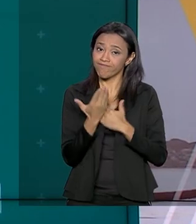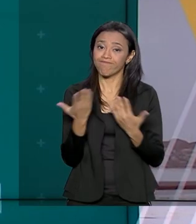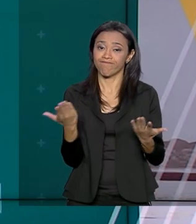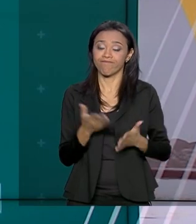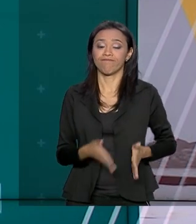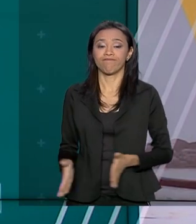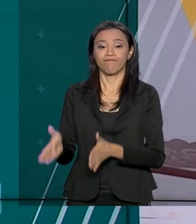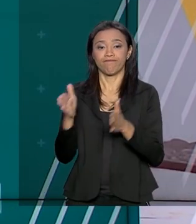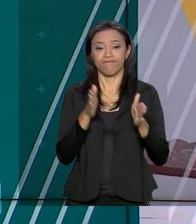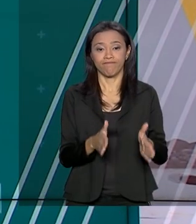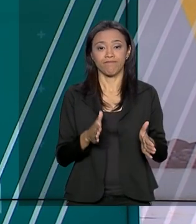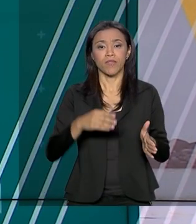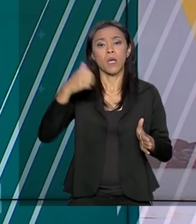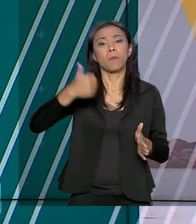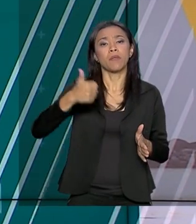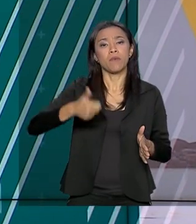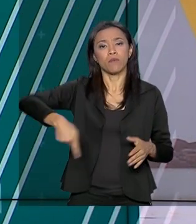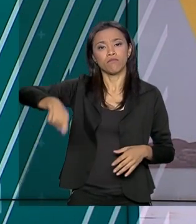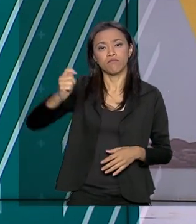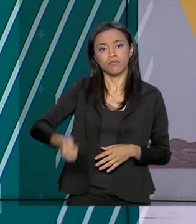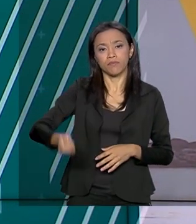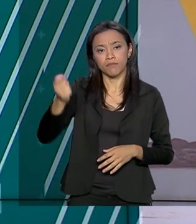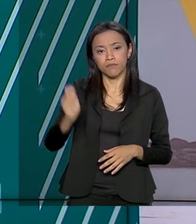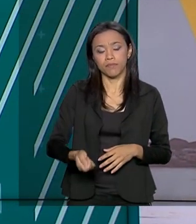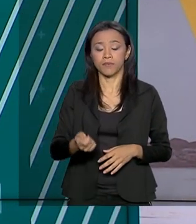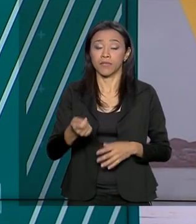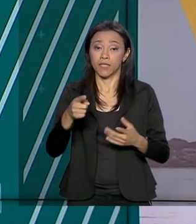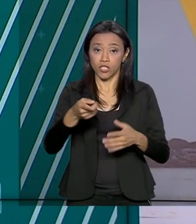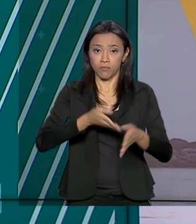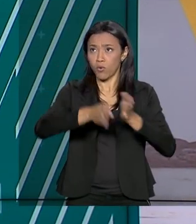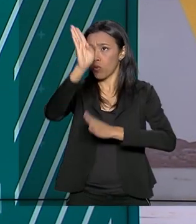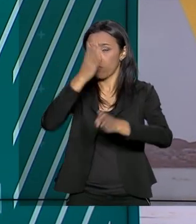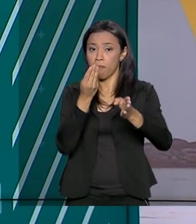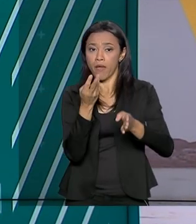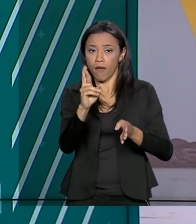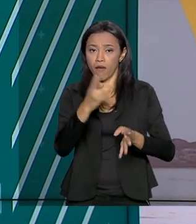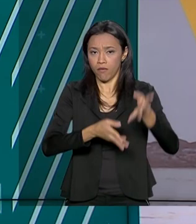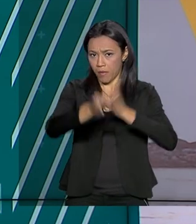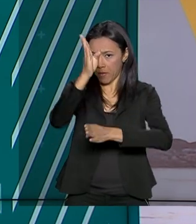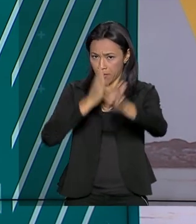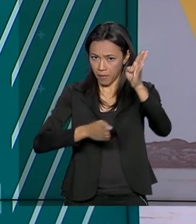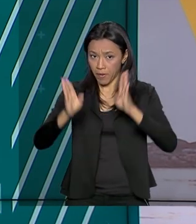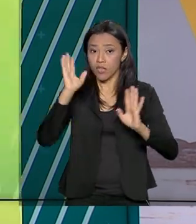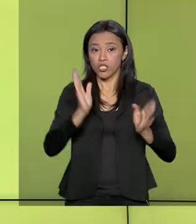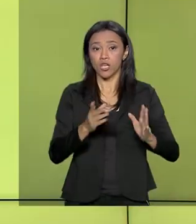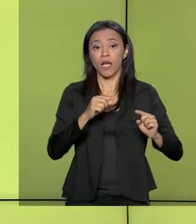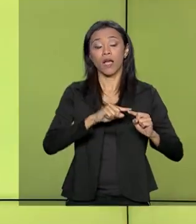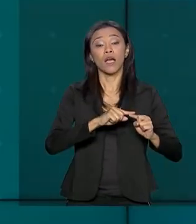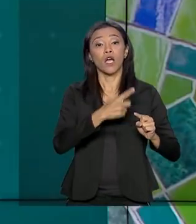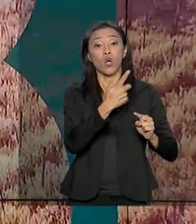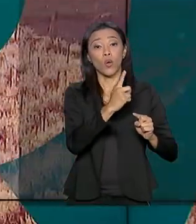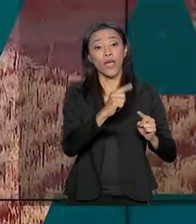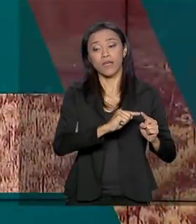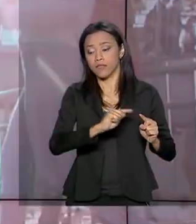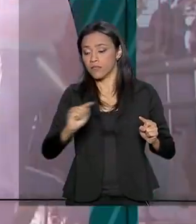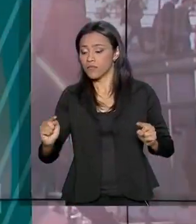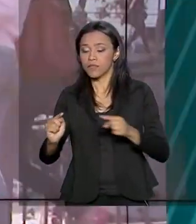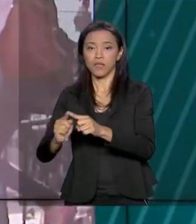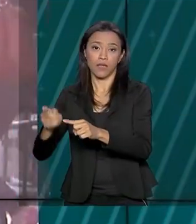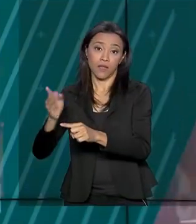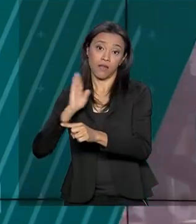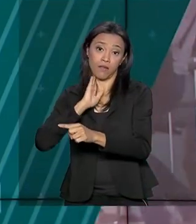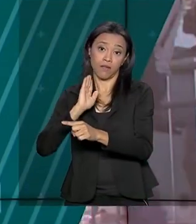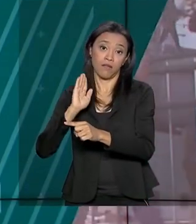No primeiro leilão de rodovias deste ano foi concedido o trecho que liga Goiás a Minas, um